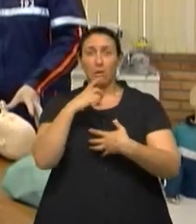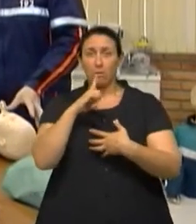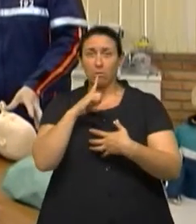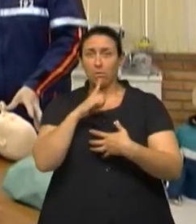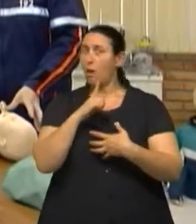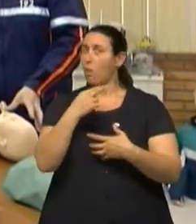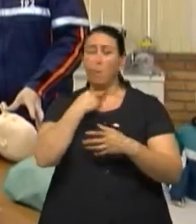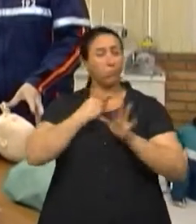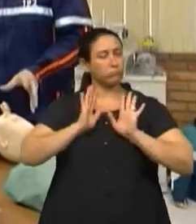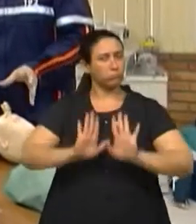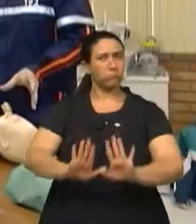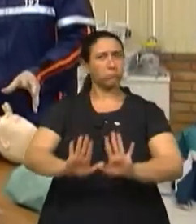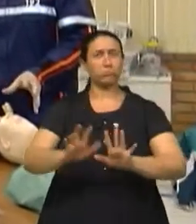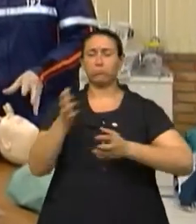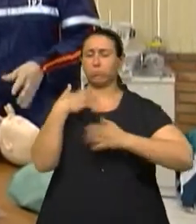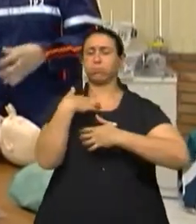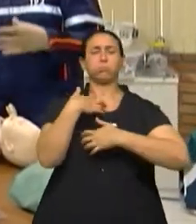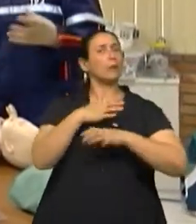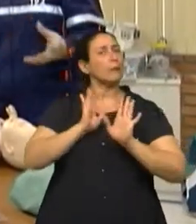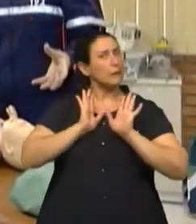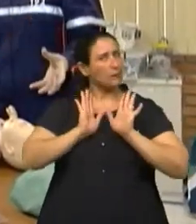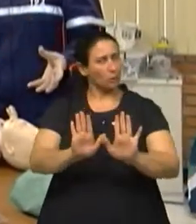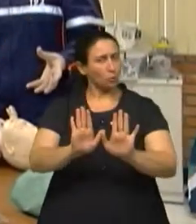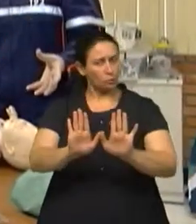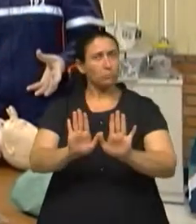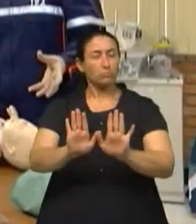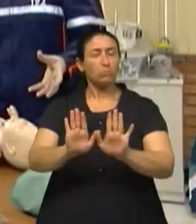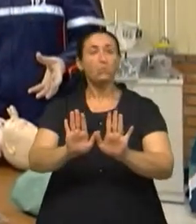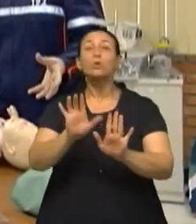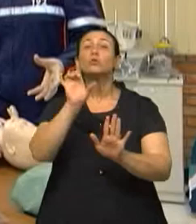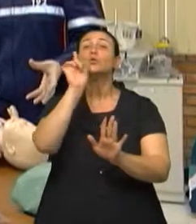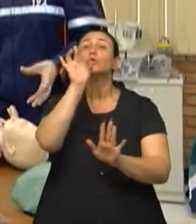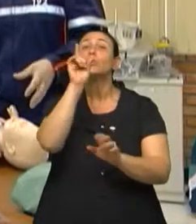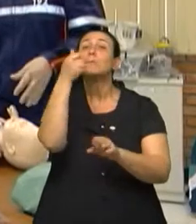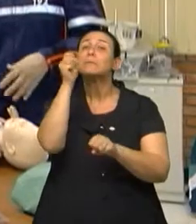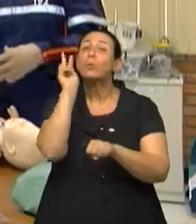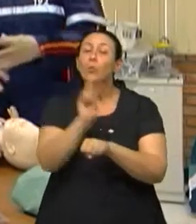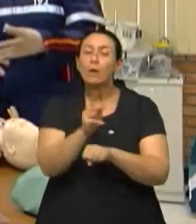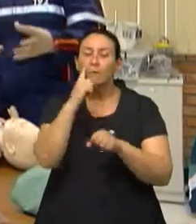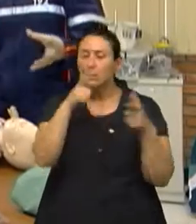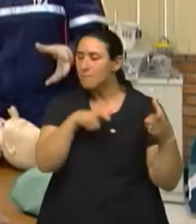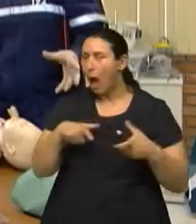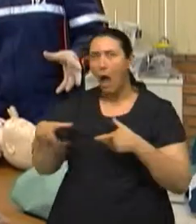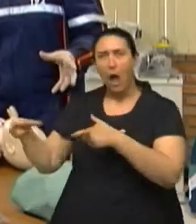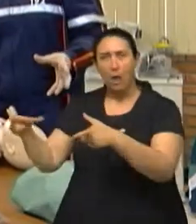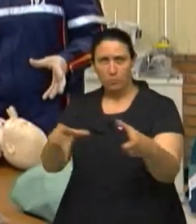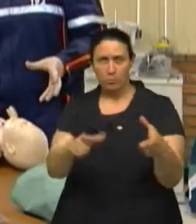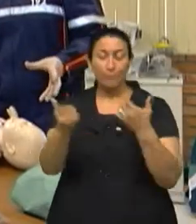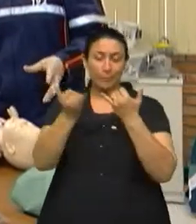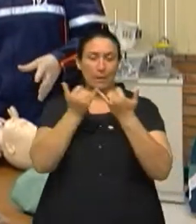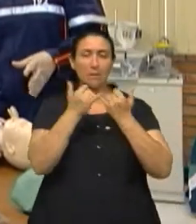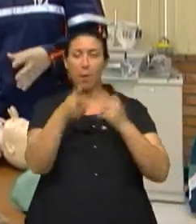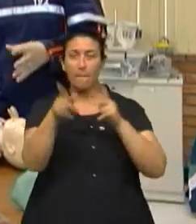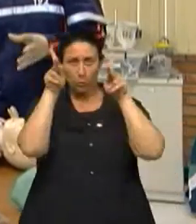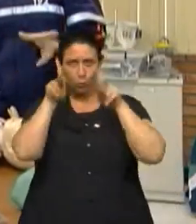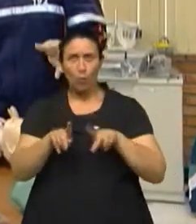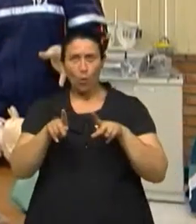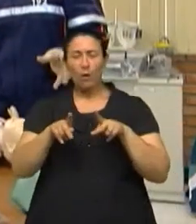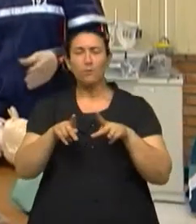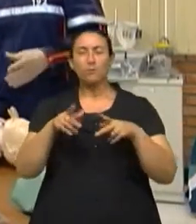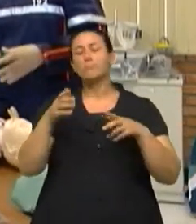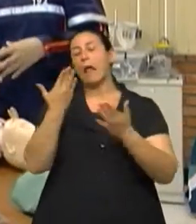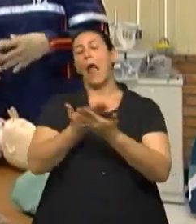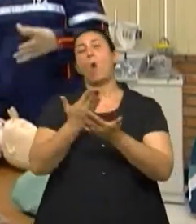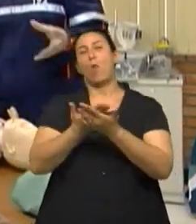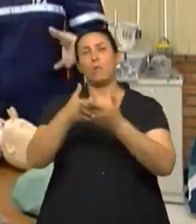impedir o movimento, né? O que a gente tem que fazer? Proteger em relação ao ambiente. Então, se ela está tendo convulsões no meio de uma sala